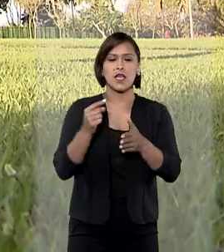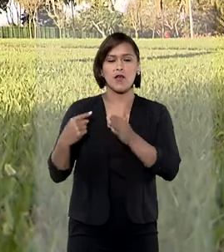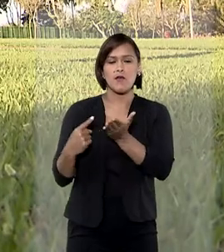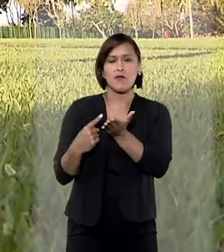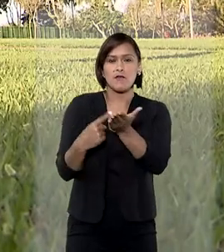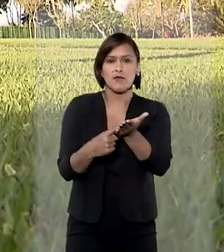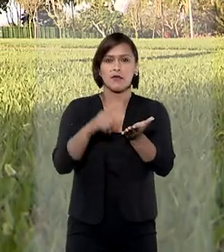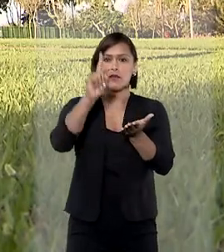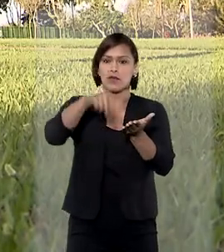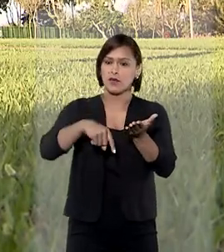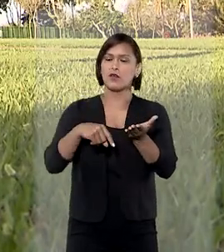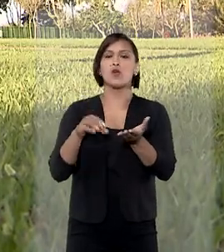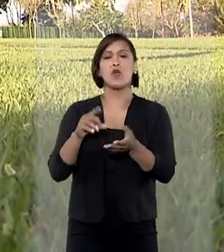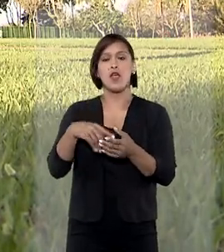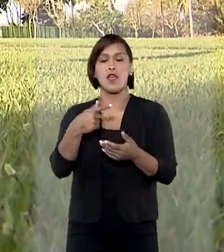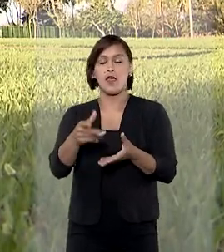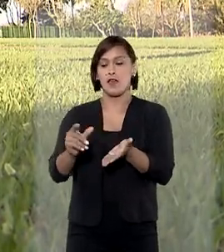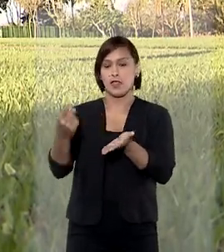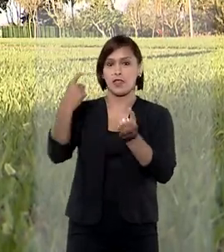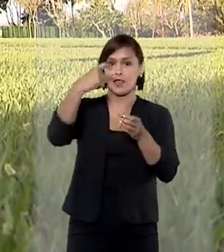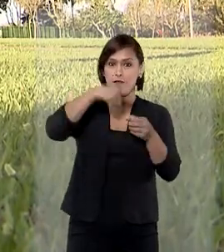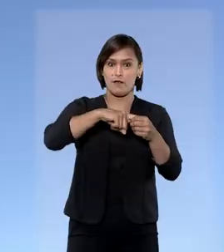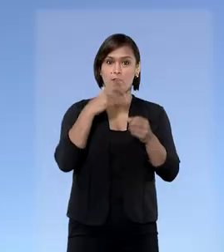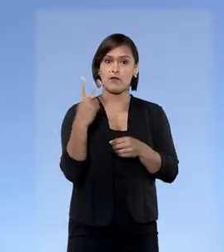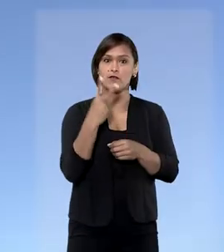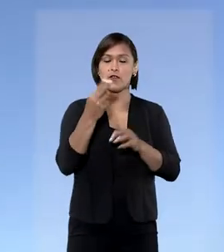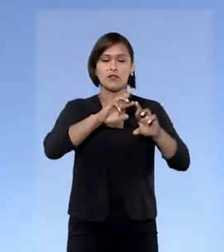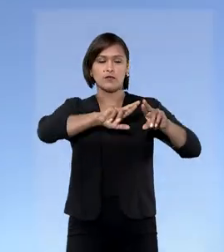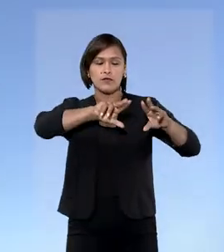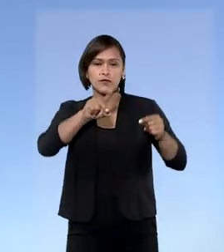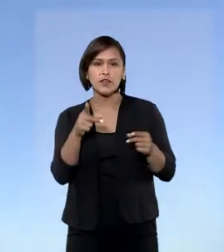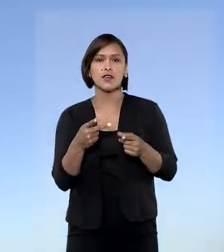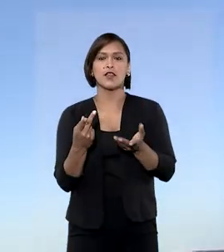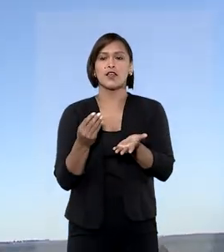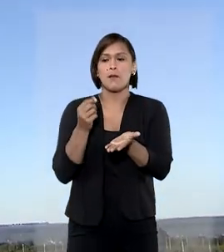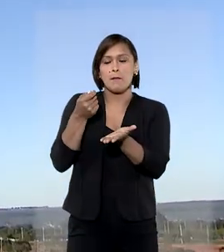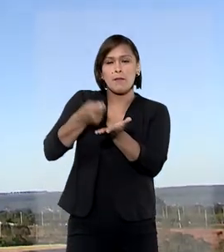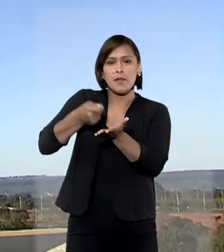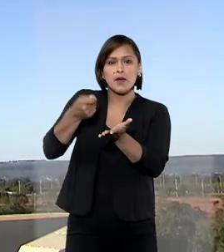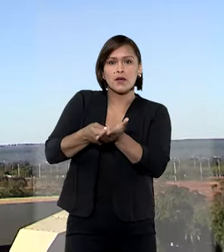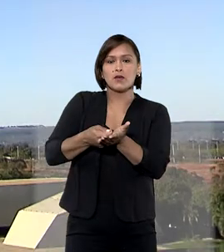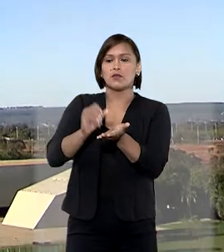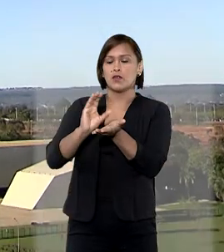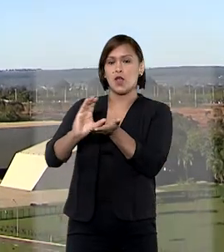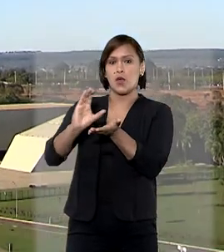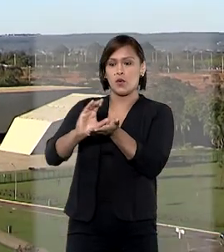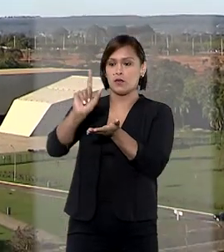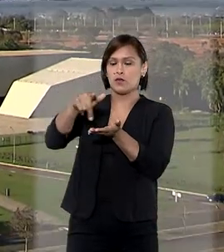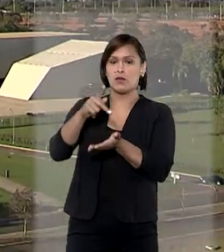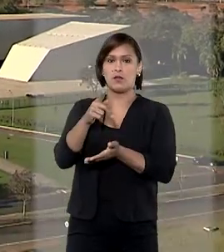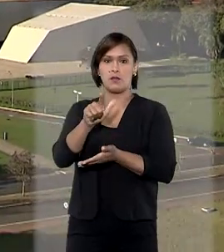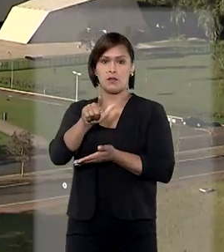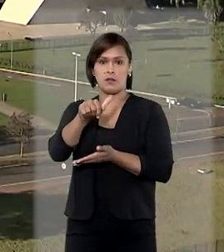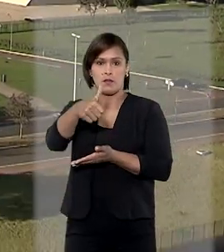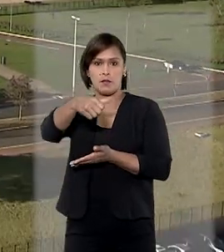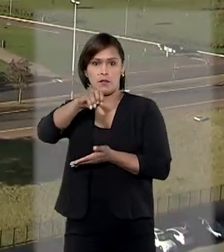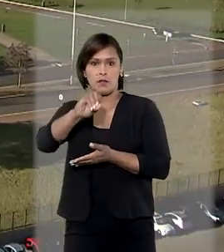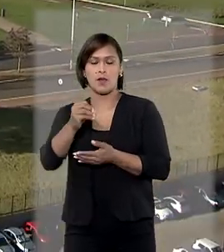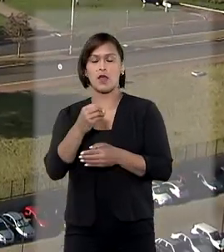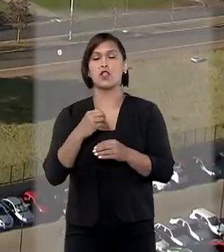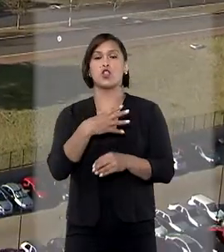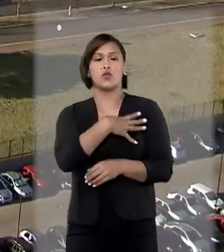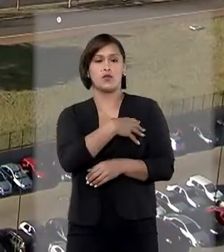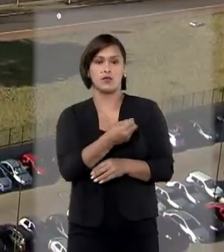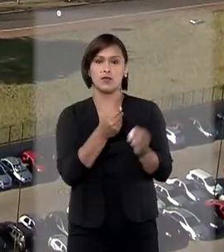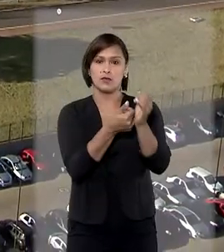determinar que uma operadora restitua ao titular as diferenças dos valores desembolsados entre a contribuição ao plano de saúde do dependente